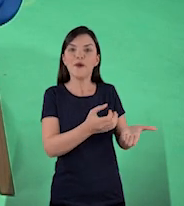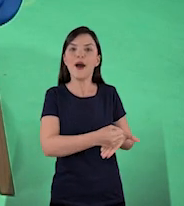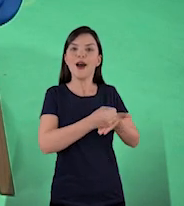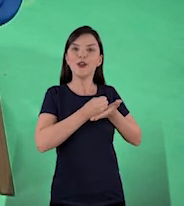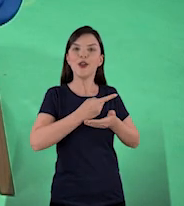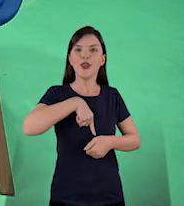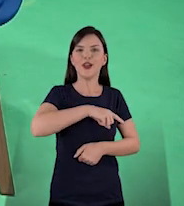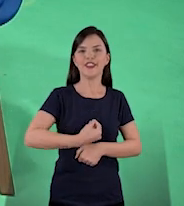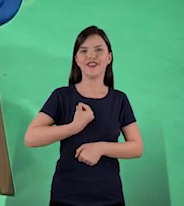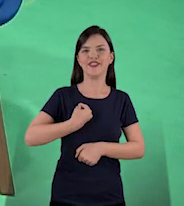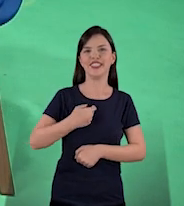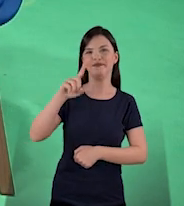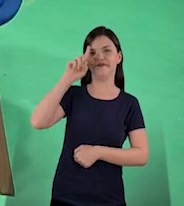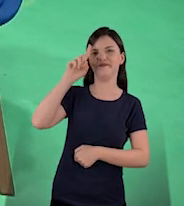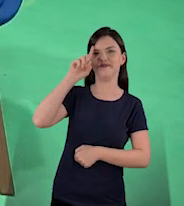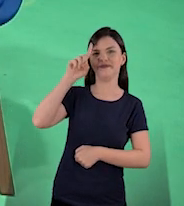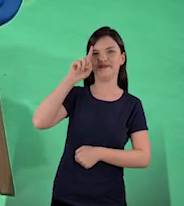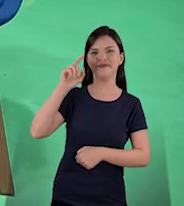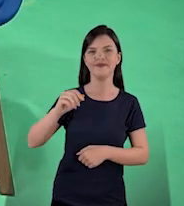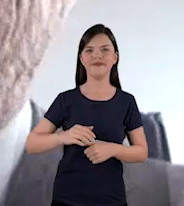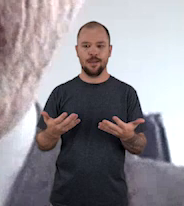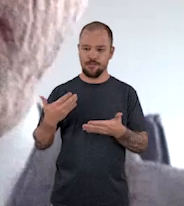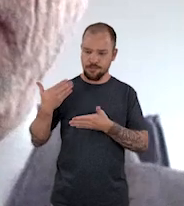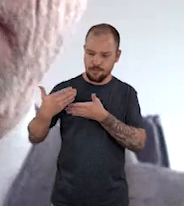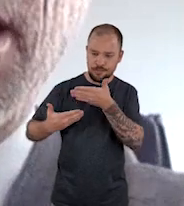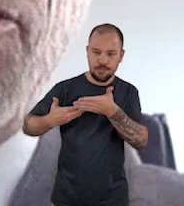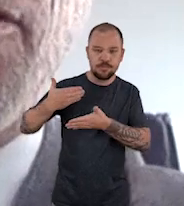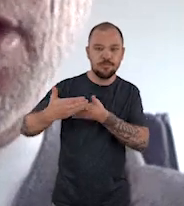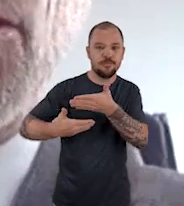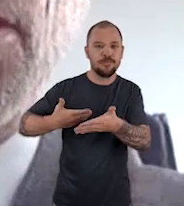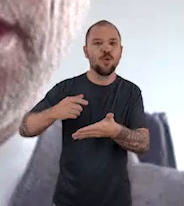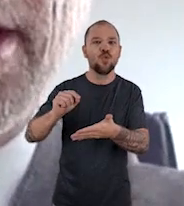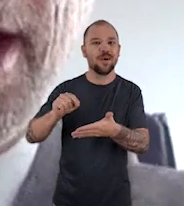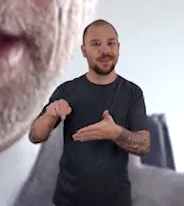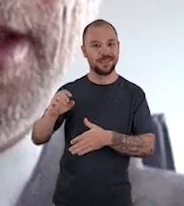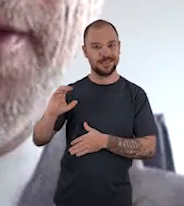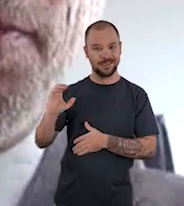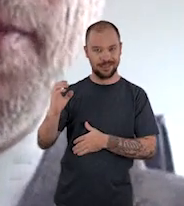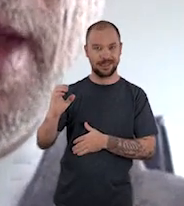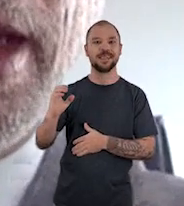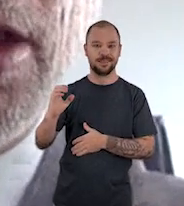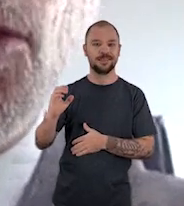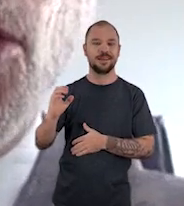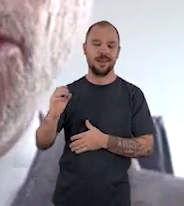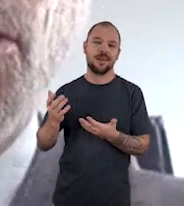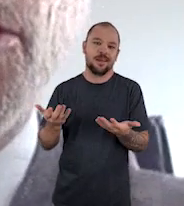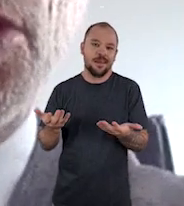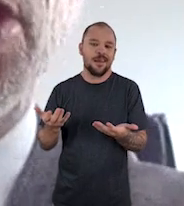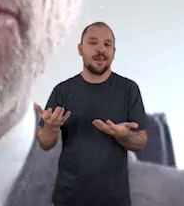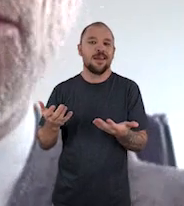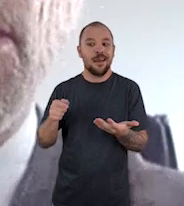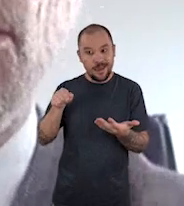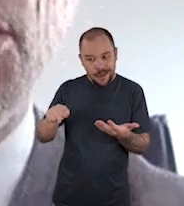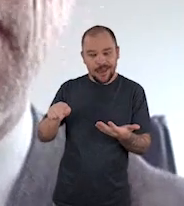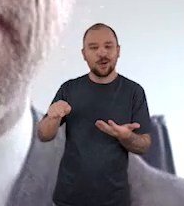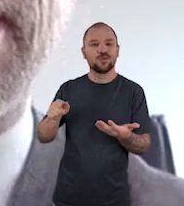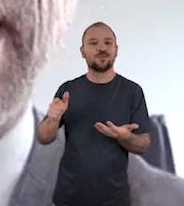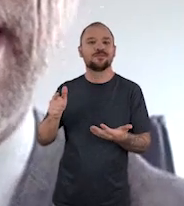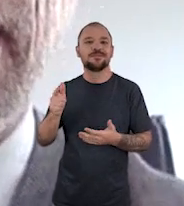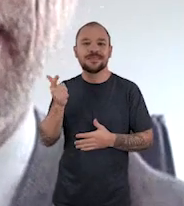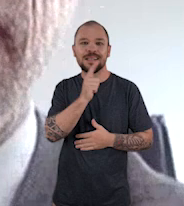tenta aplicar para ajudar a gente no nosso dia a dia. A partir desse avanço da ciência é que tornou possível